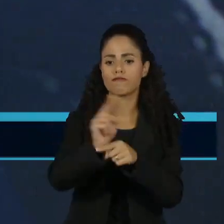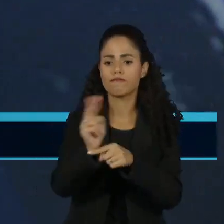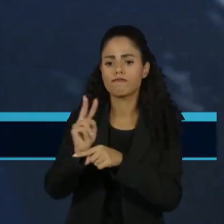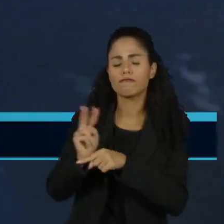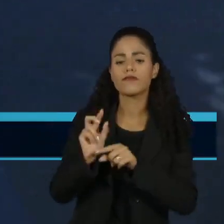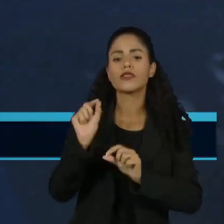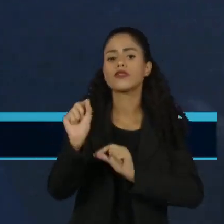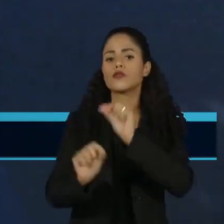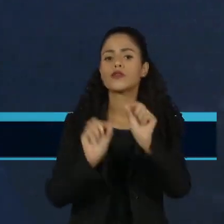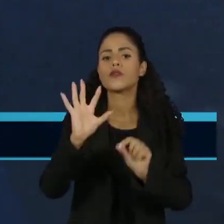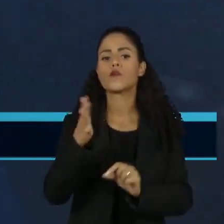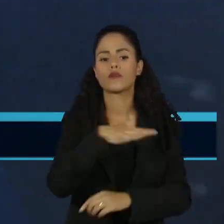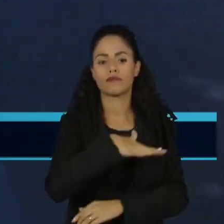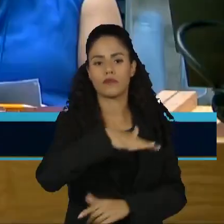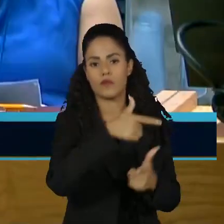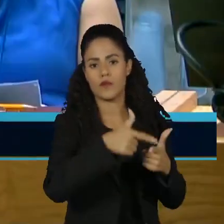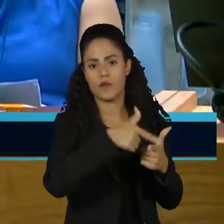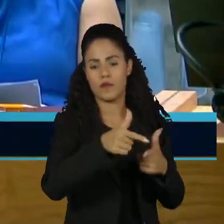a crise na região.